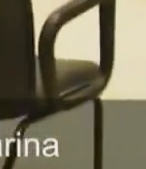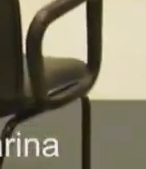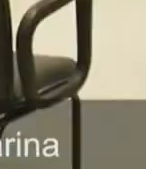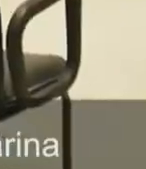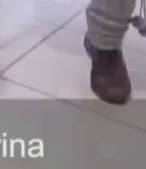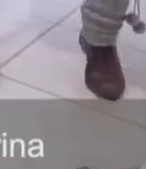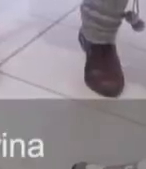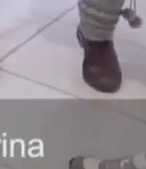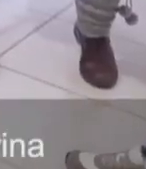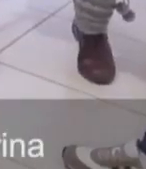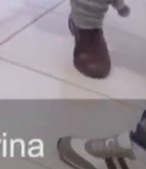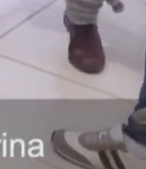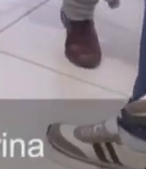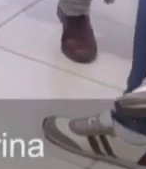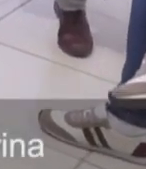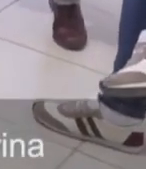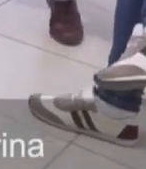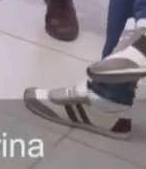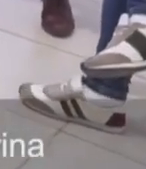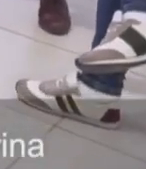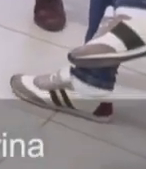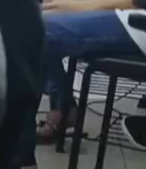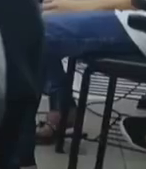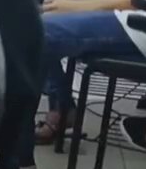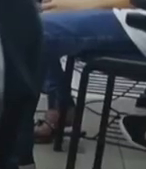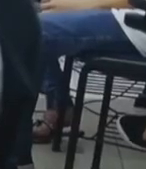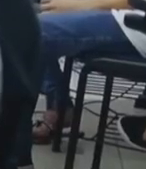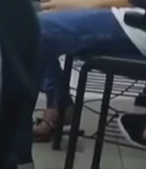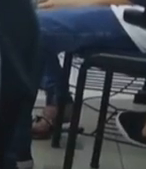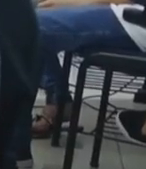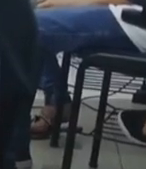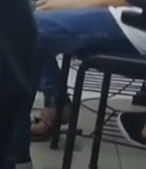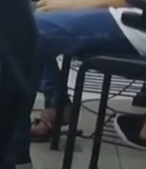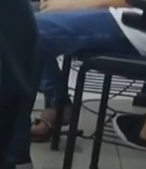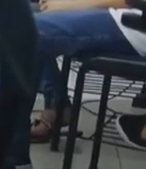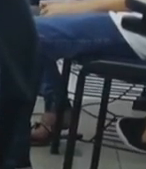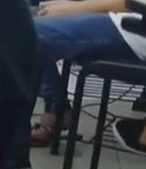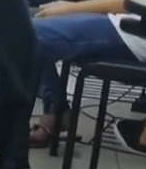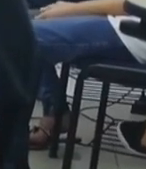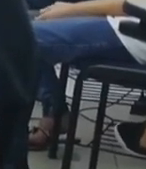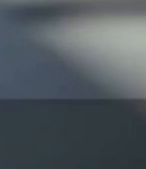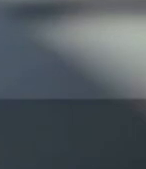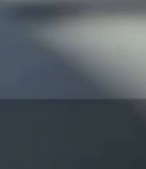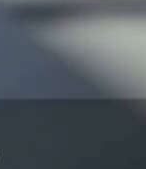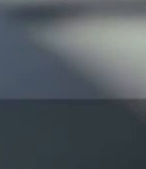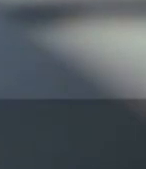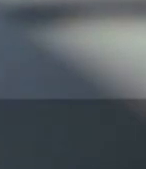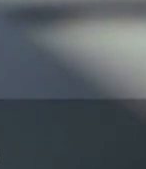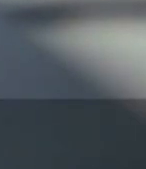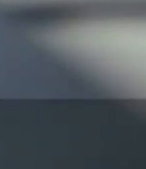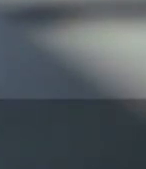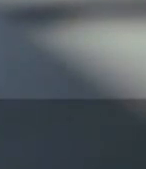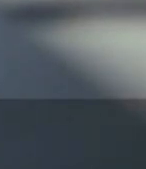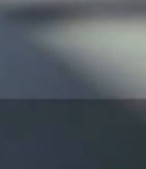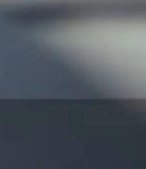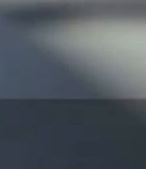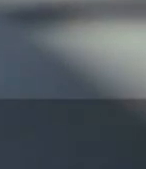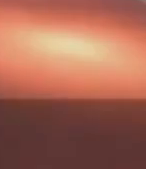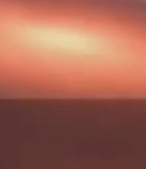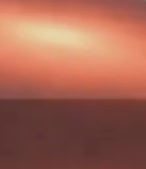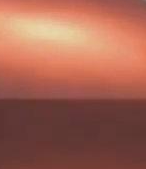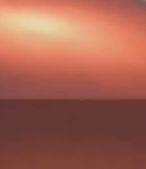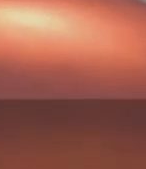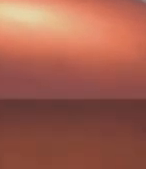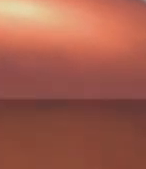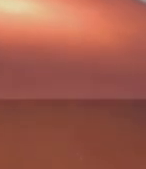Integração Empresa-Escola, CIE Santa Catarina, é uma entidade de assistência social sem fins lucrativos que capacita